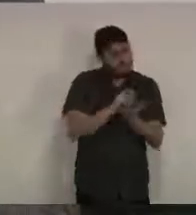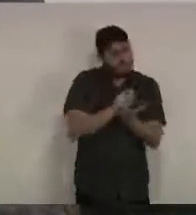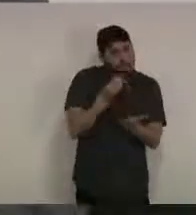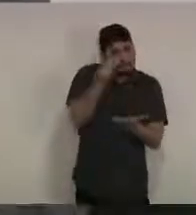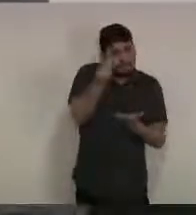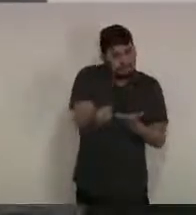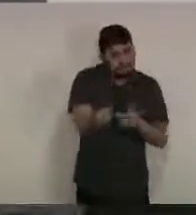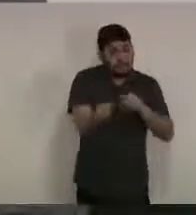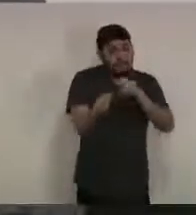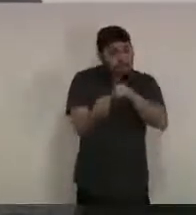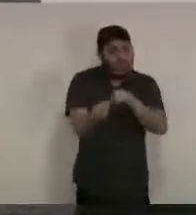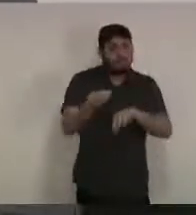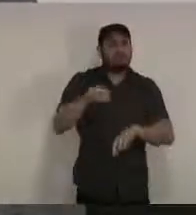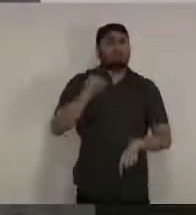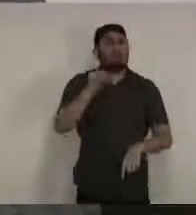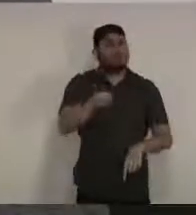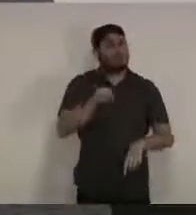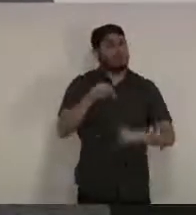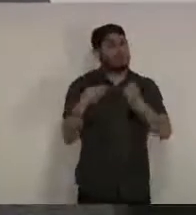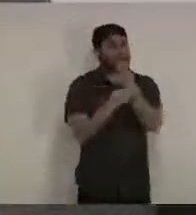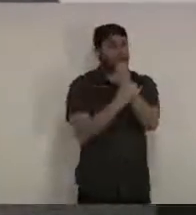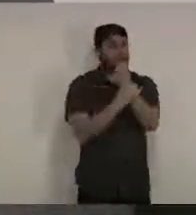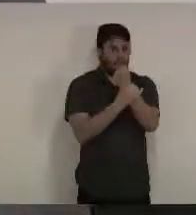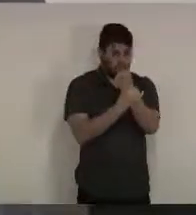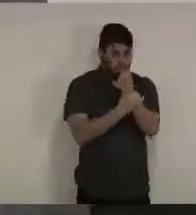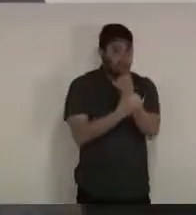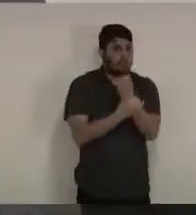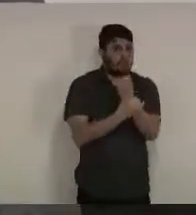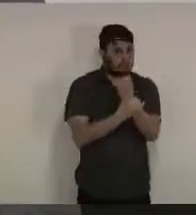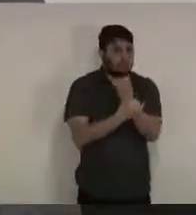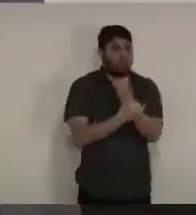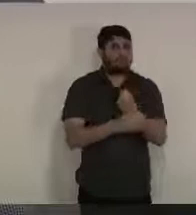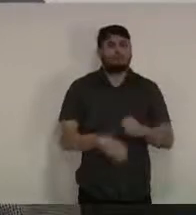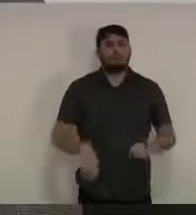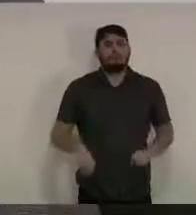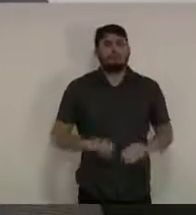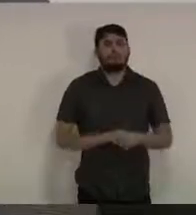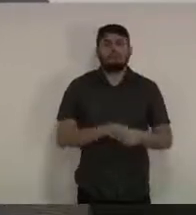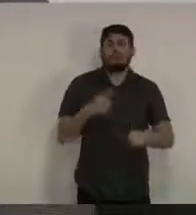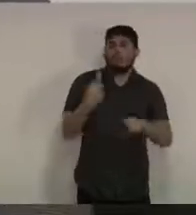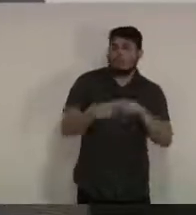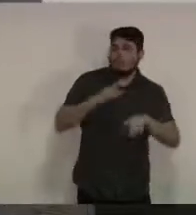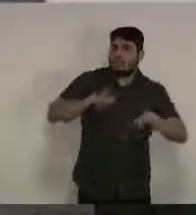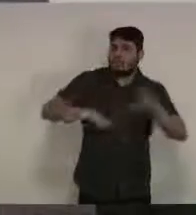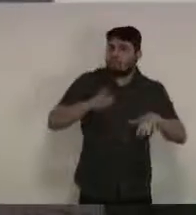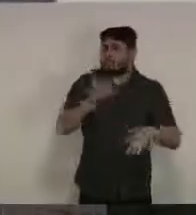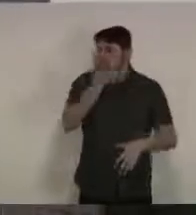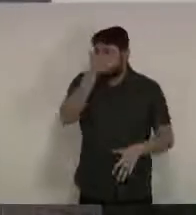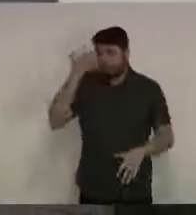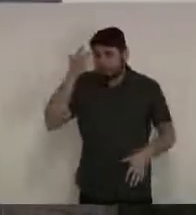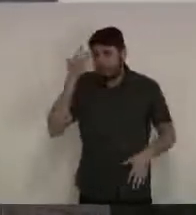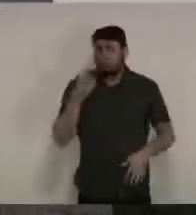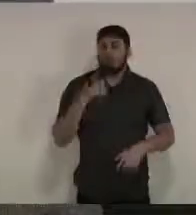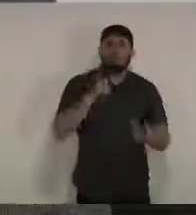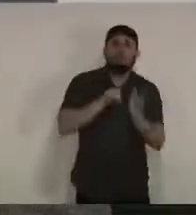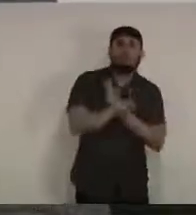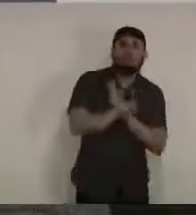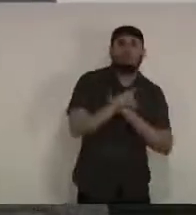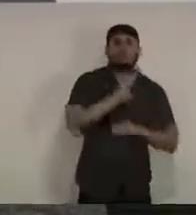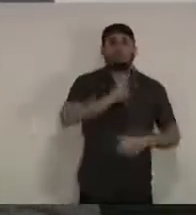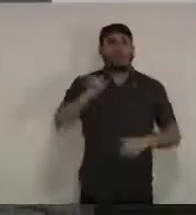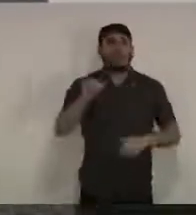garantido nós não temos uma distribuição como alguns questionam distribuição de kits de